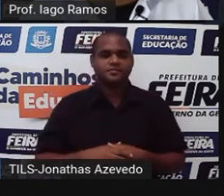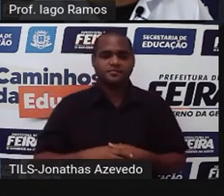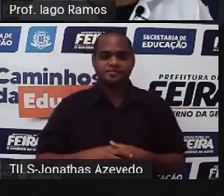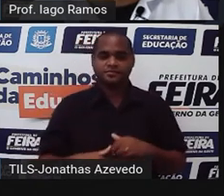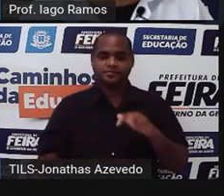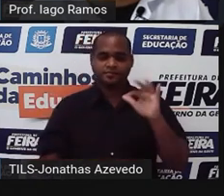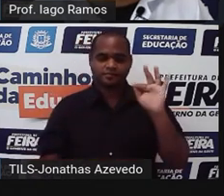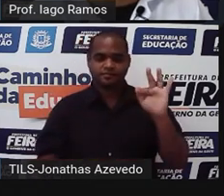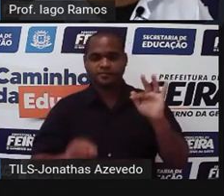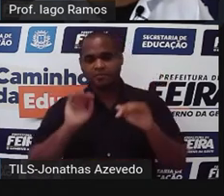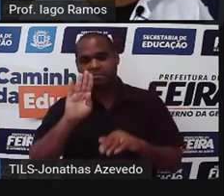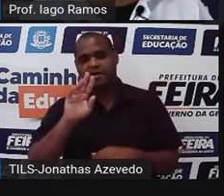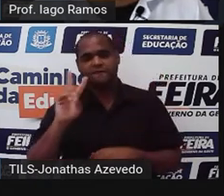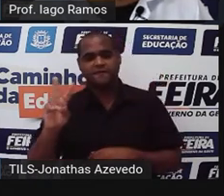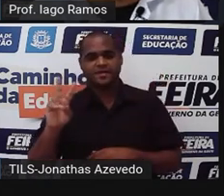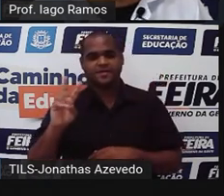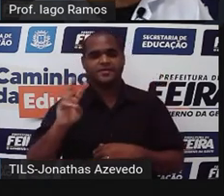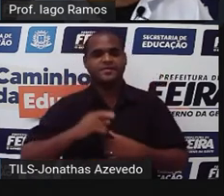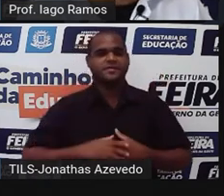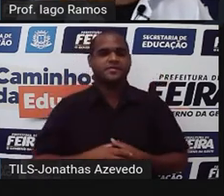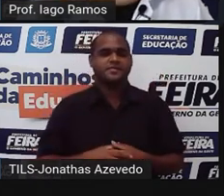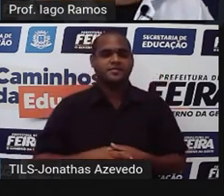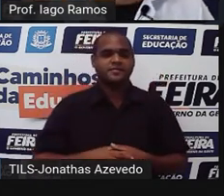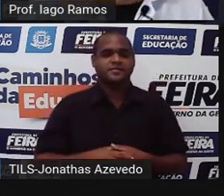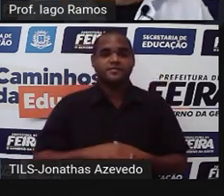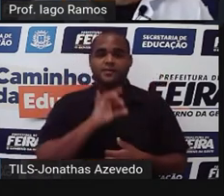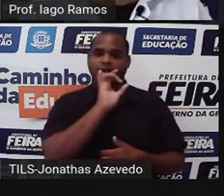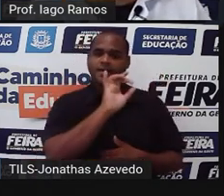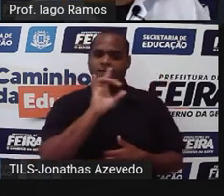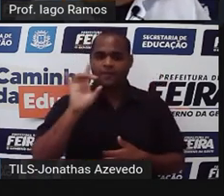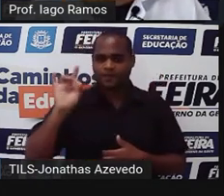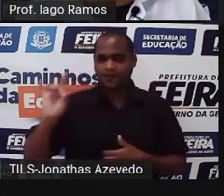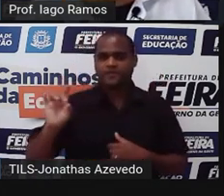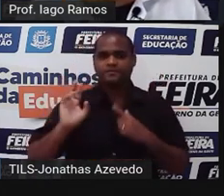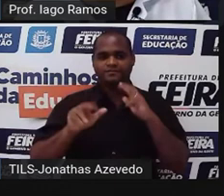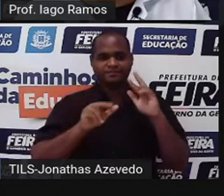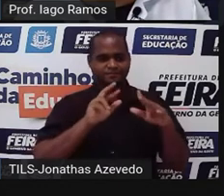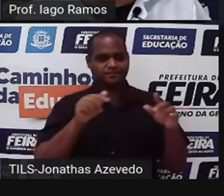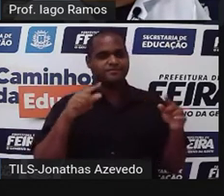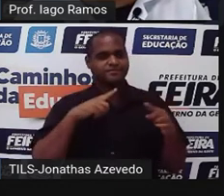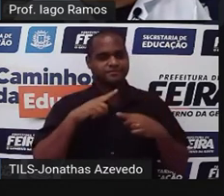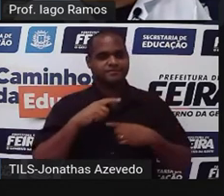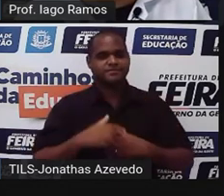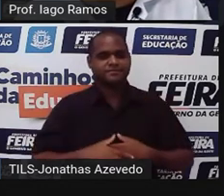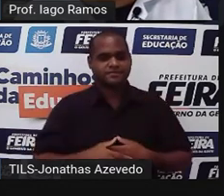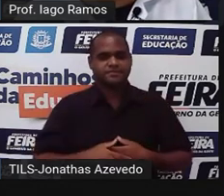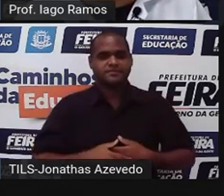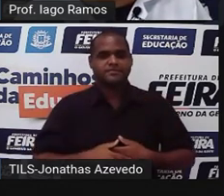futebol, do basquete e do vôlei, tá, para cada uma das circunferências. Então vem comigo, ó.